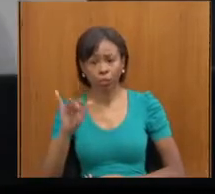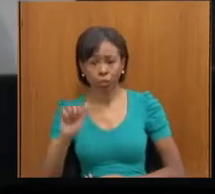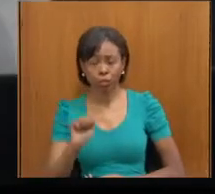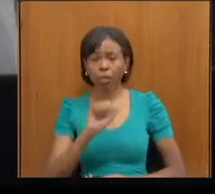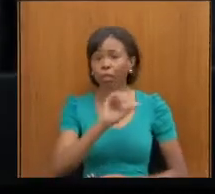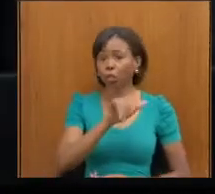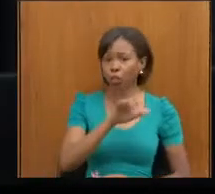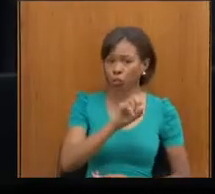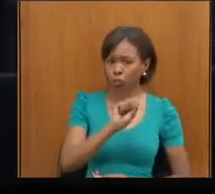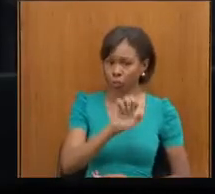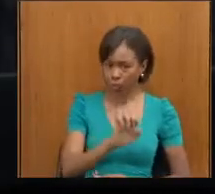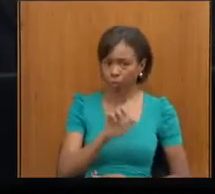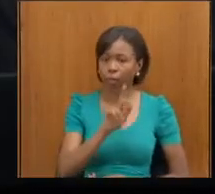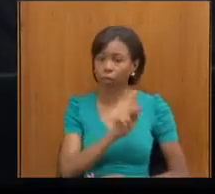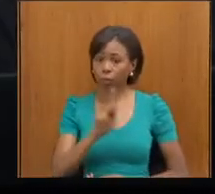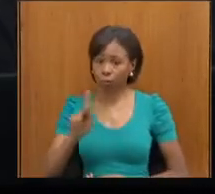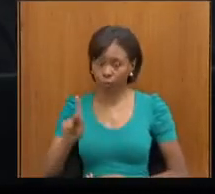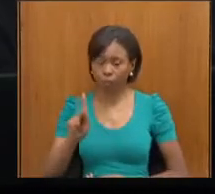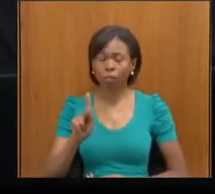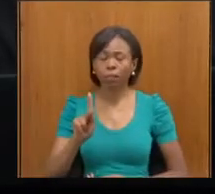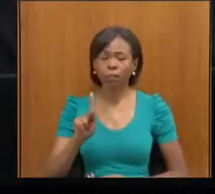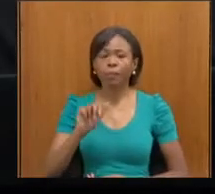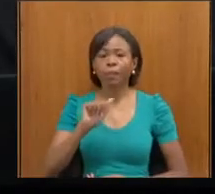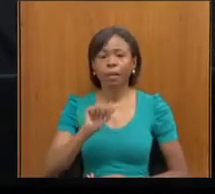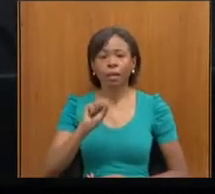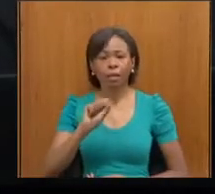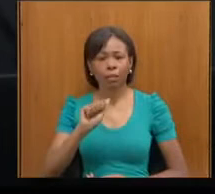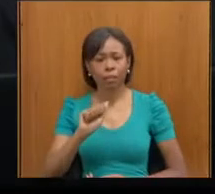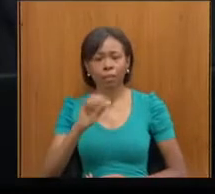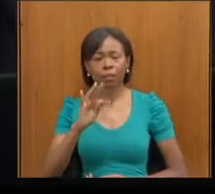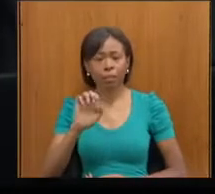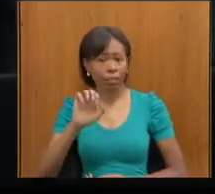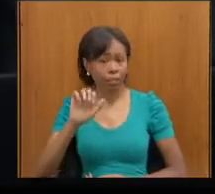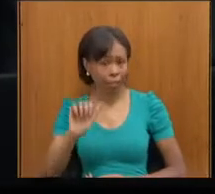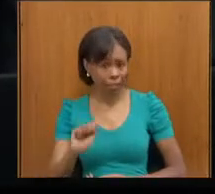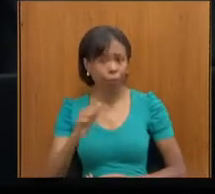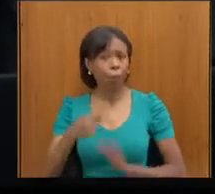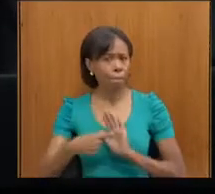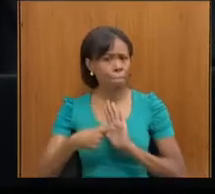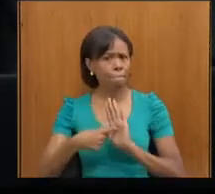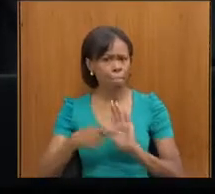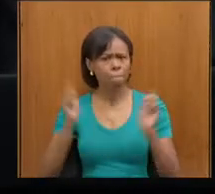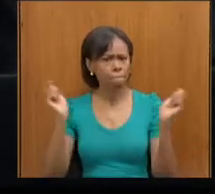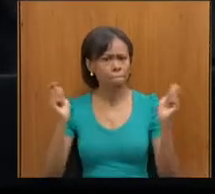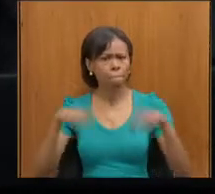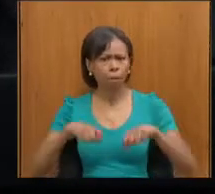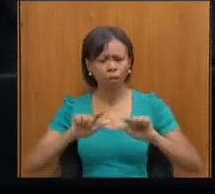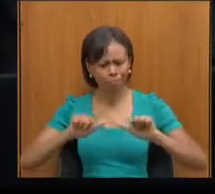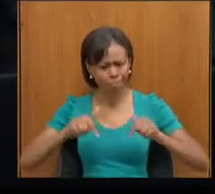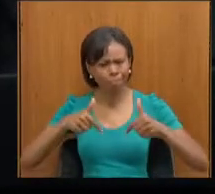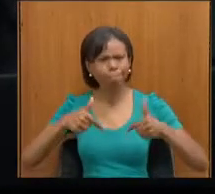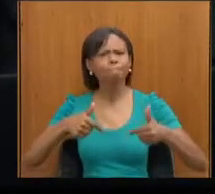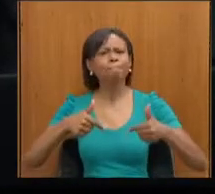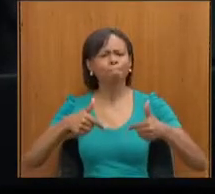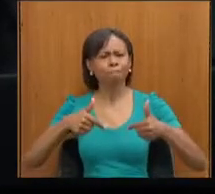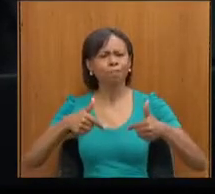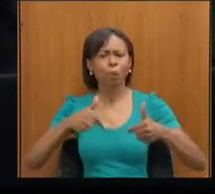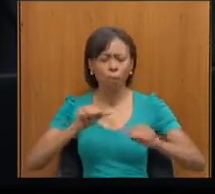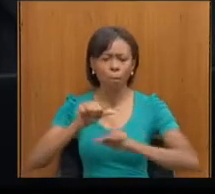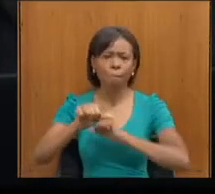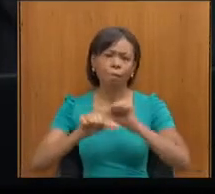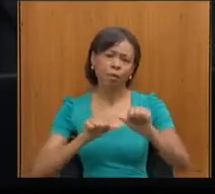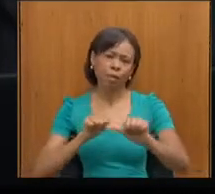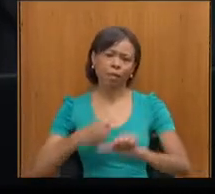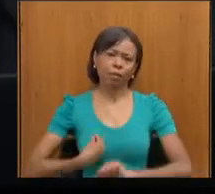um grande destaque e vem mostrando que é possível, com solidariedade, com empenho, com dinamismo, mudar a história